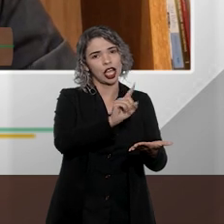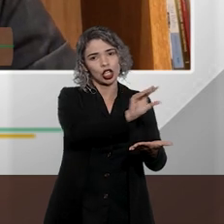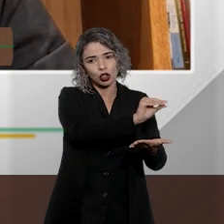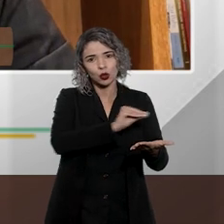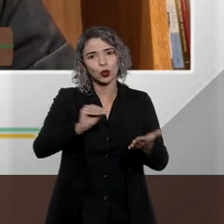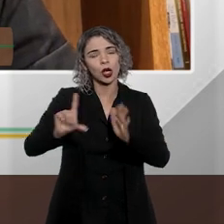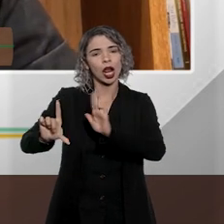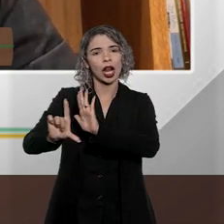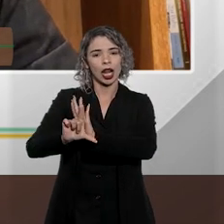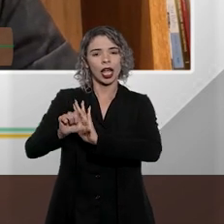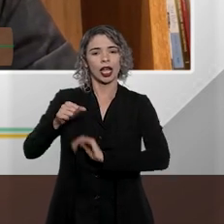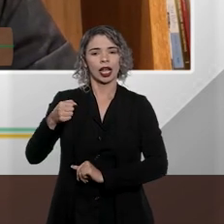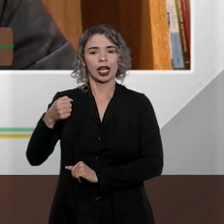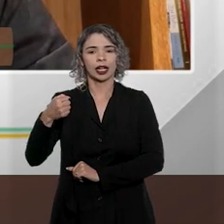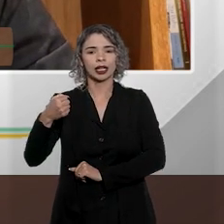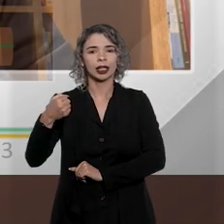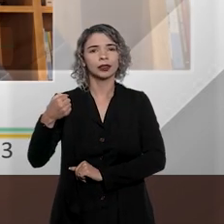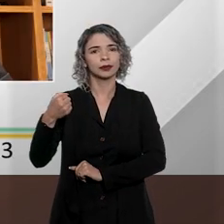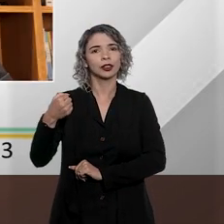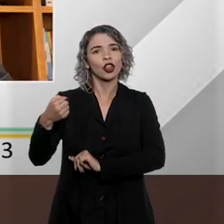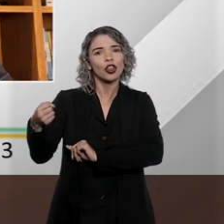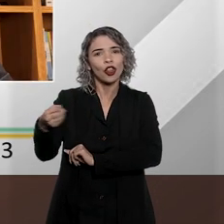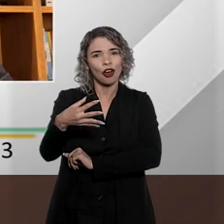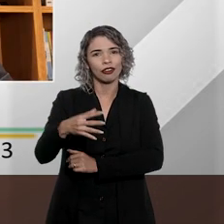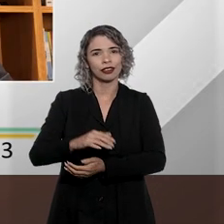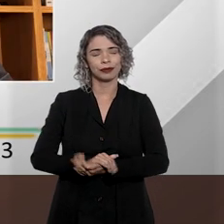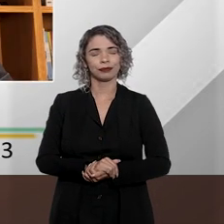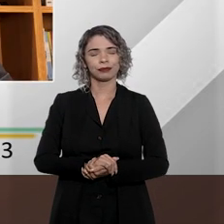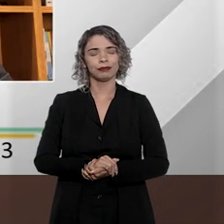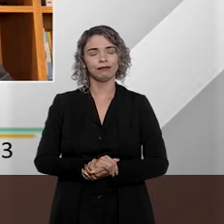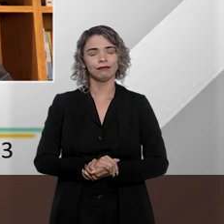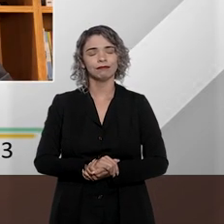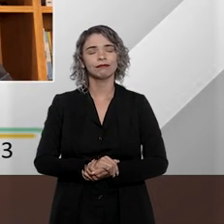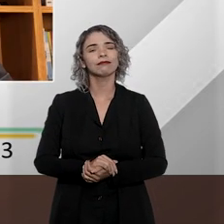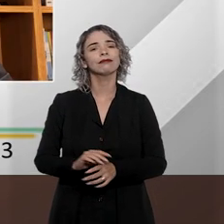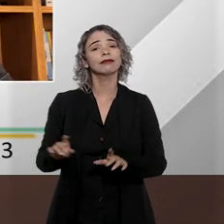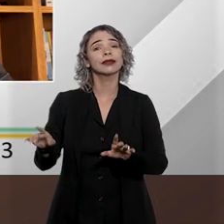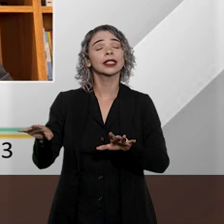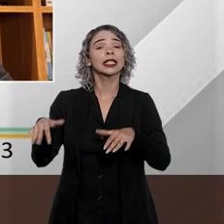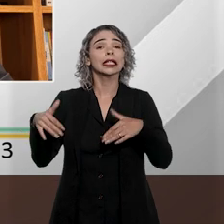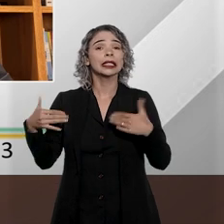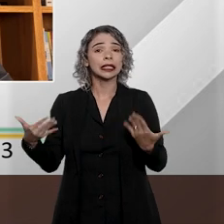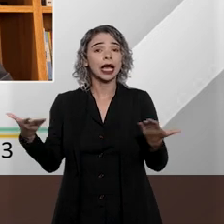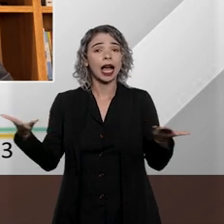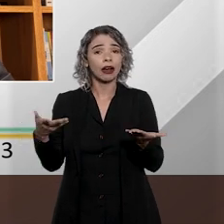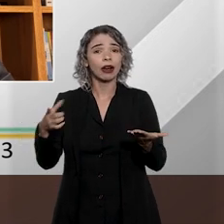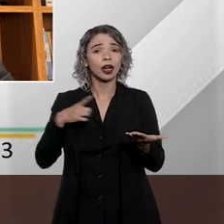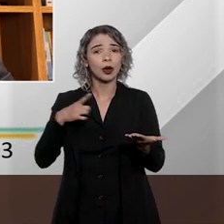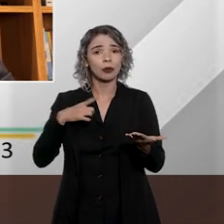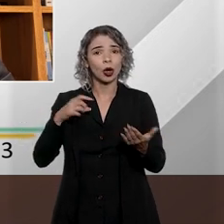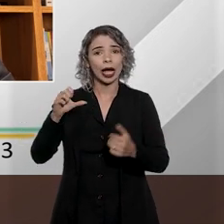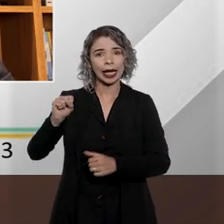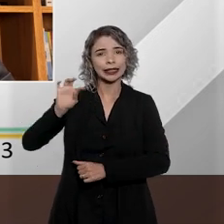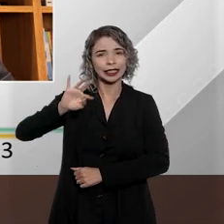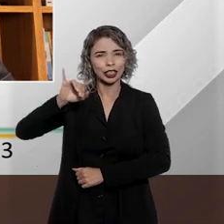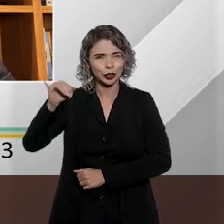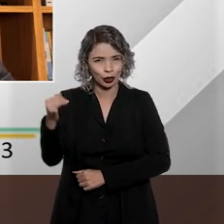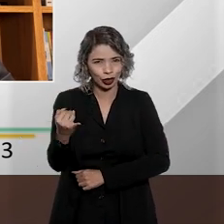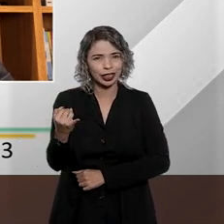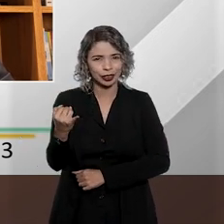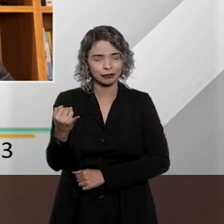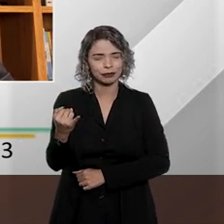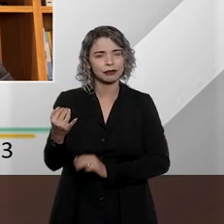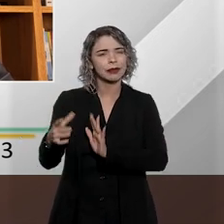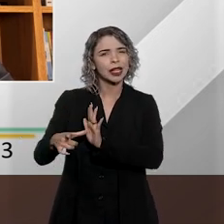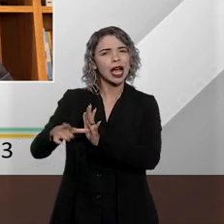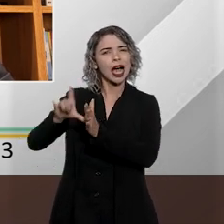.716, a nossa lei de preconceito. Ainda com você, professor Fábio, e agora me referindo ao Superior Tribunal de Justiça,